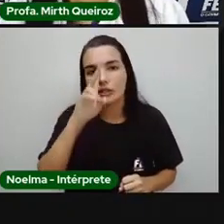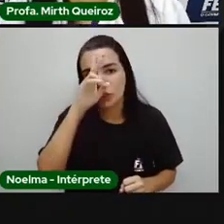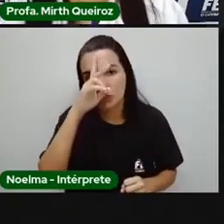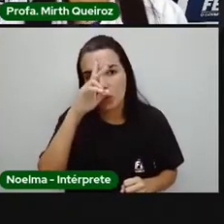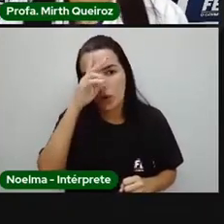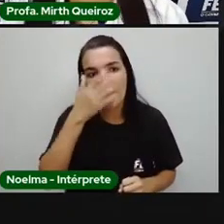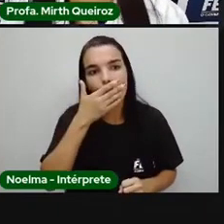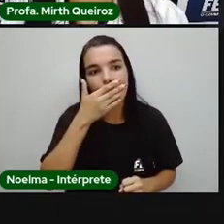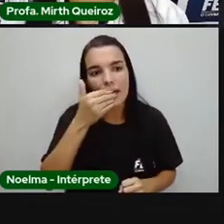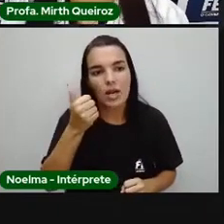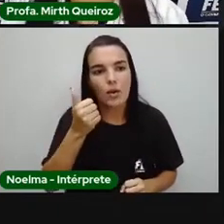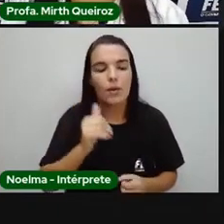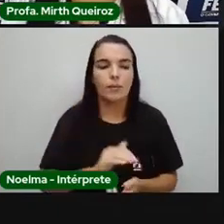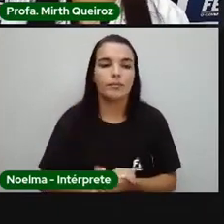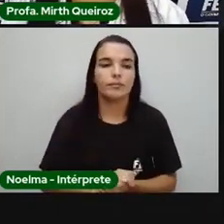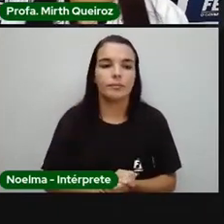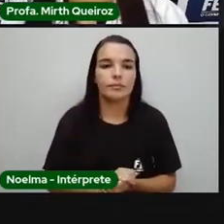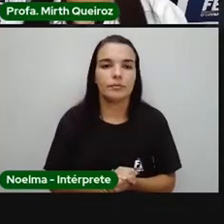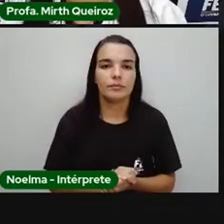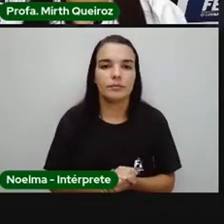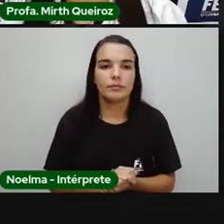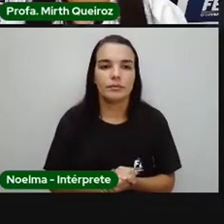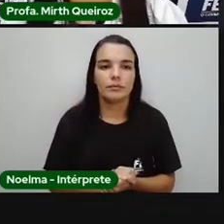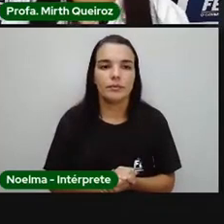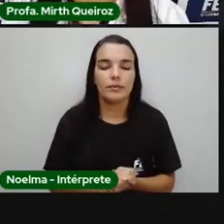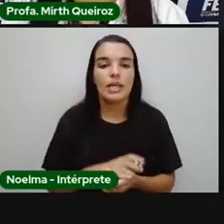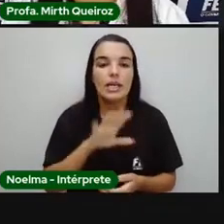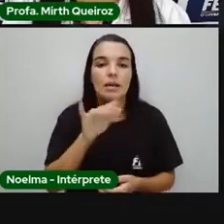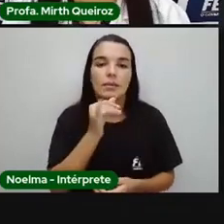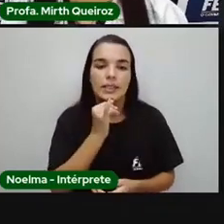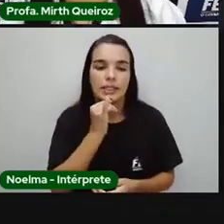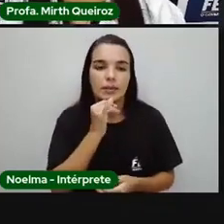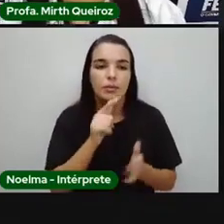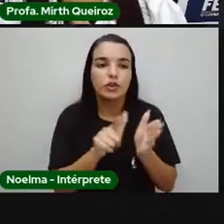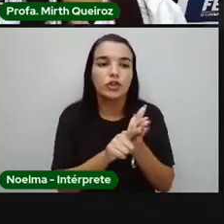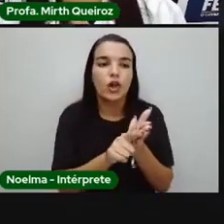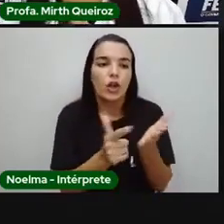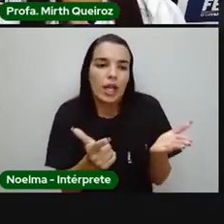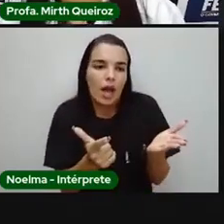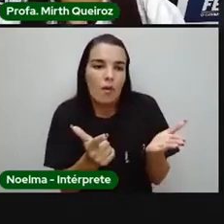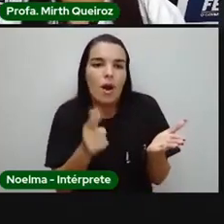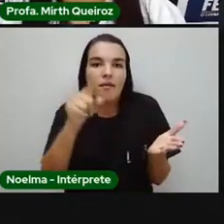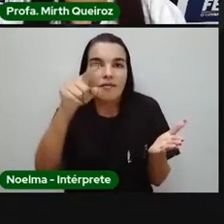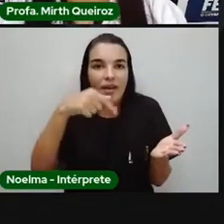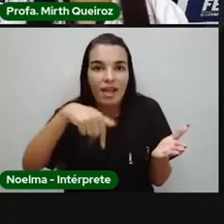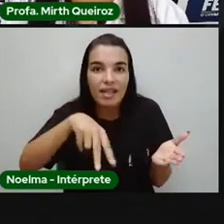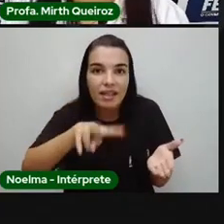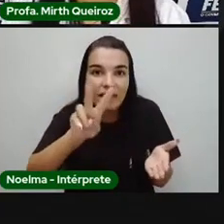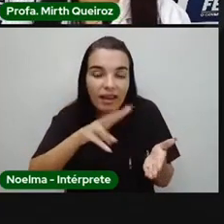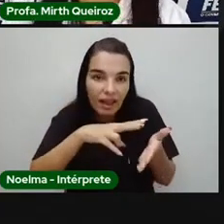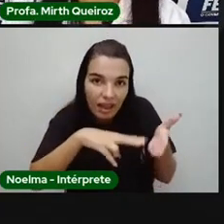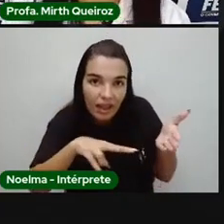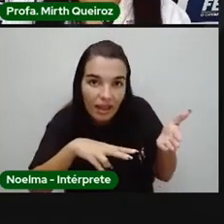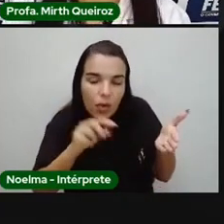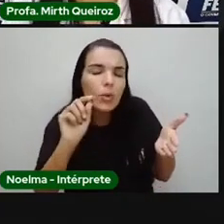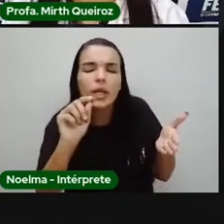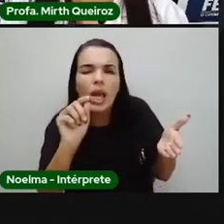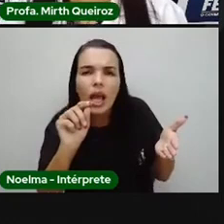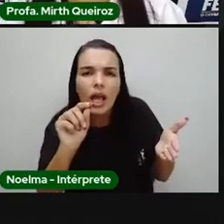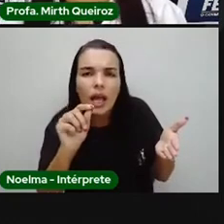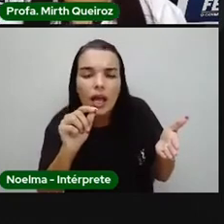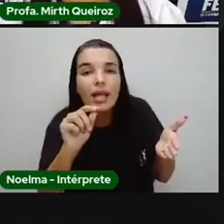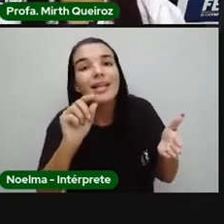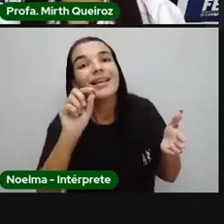exemplo, vocês vão ler o texto de jornal, qual o objetivo da sua lição? Passar informação sobre o que acontece